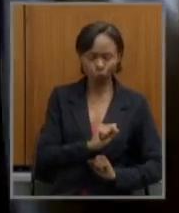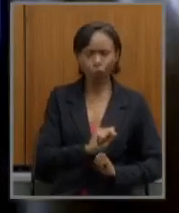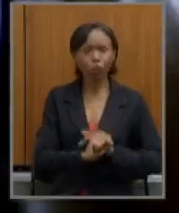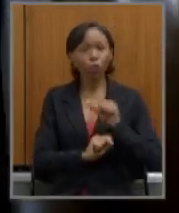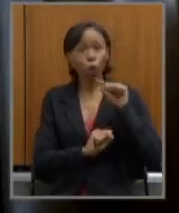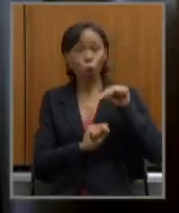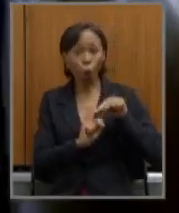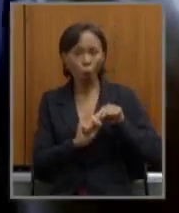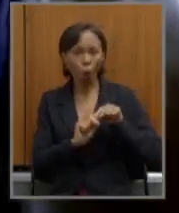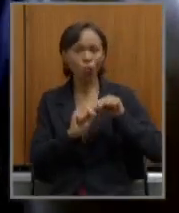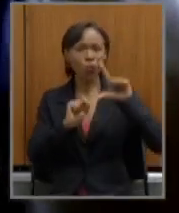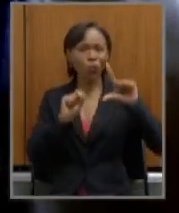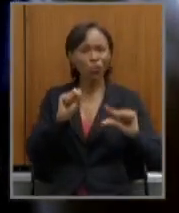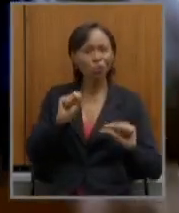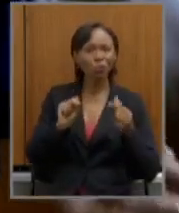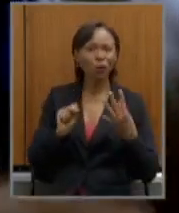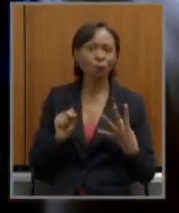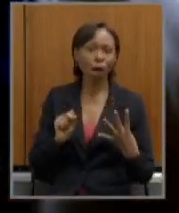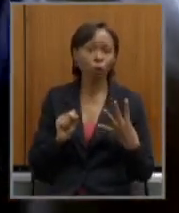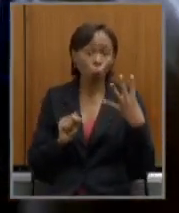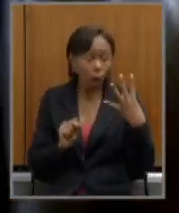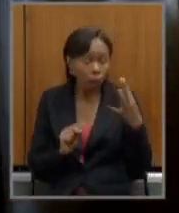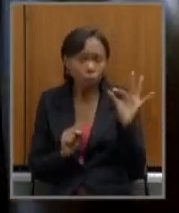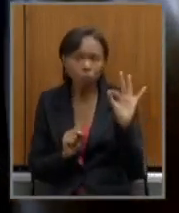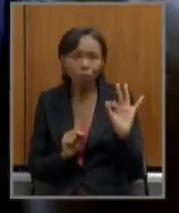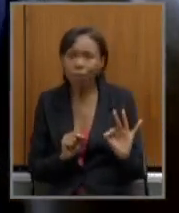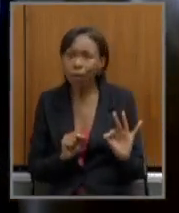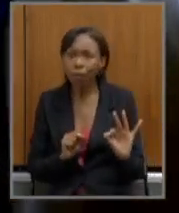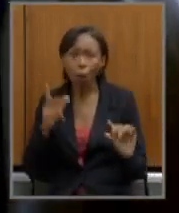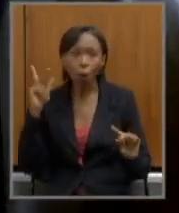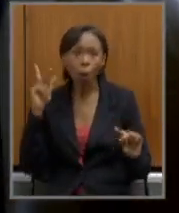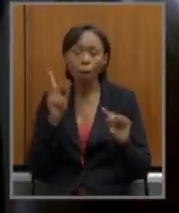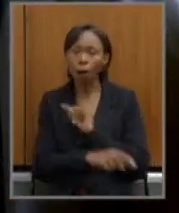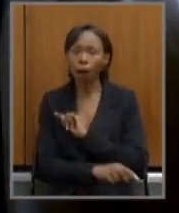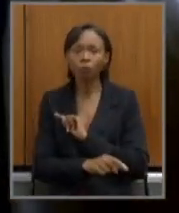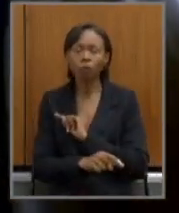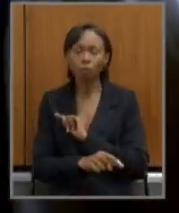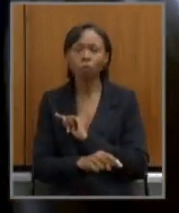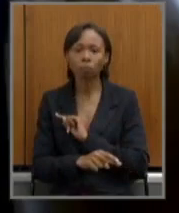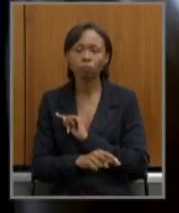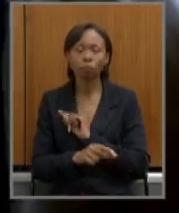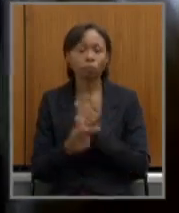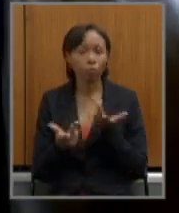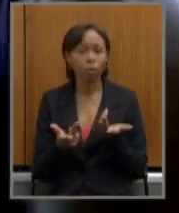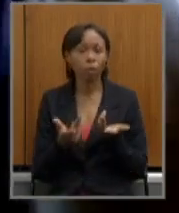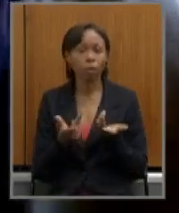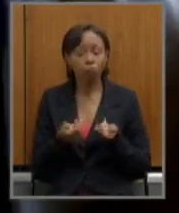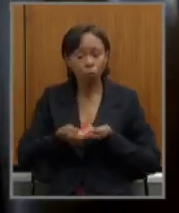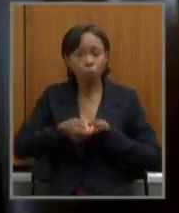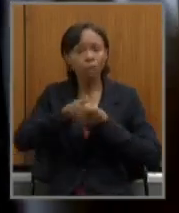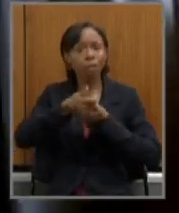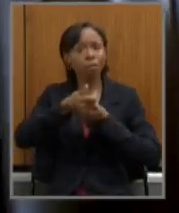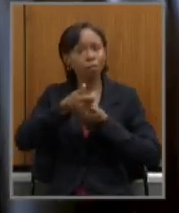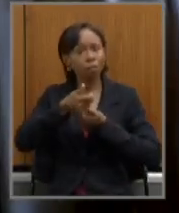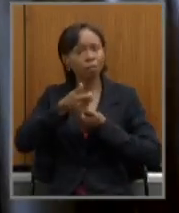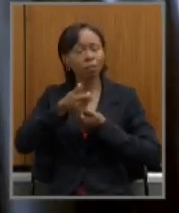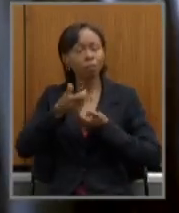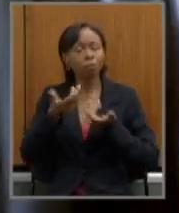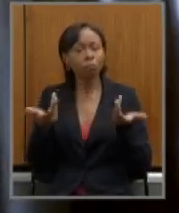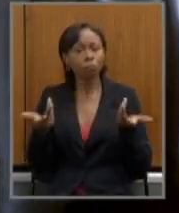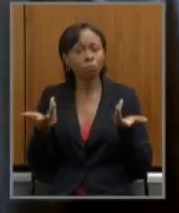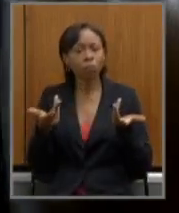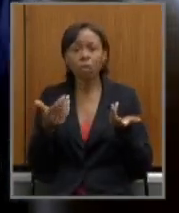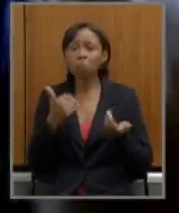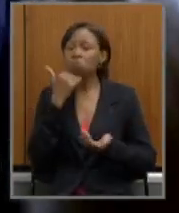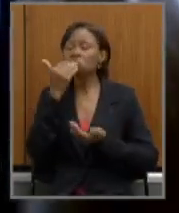4% seria maior faca usada se o maior corte de benefício fiscal em todo mundo e ninguém podia reclamar no